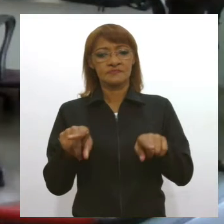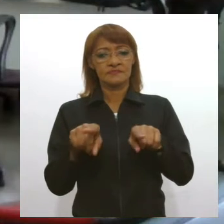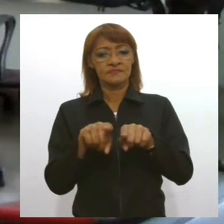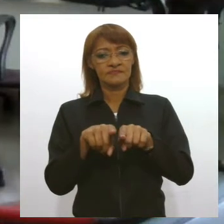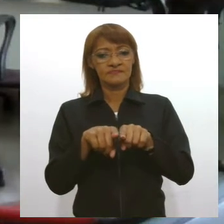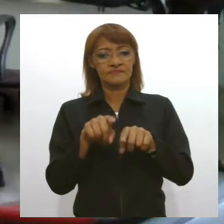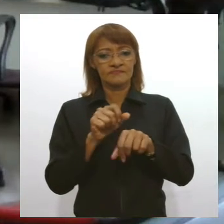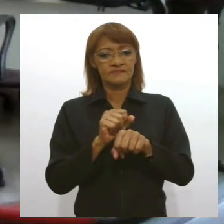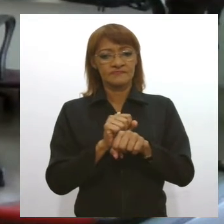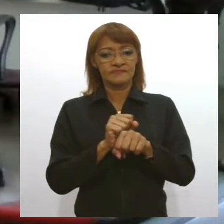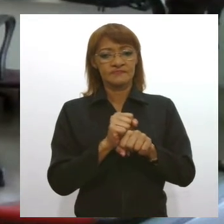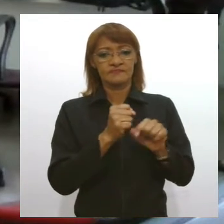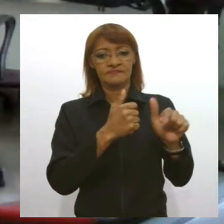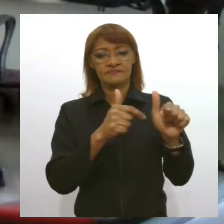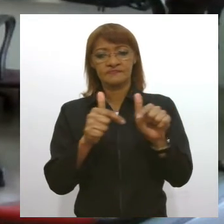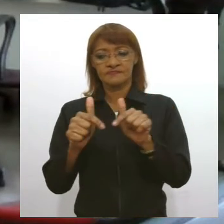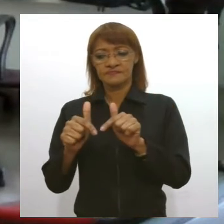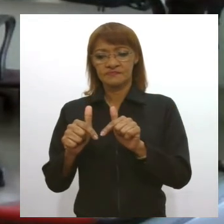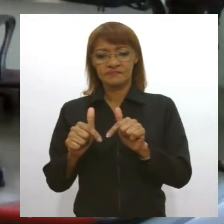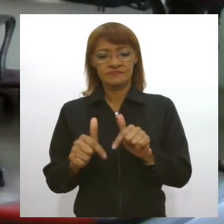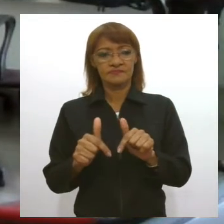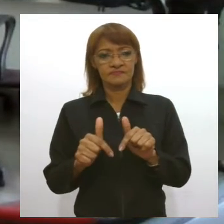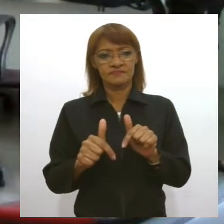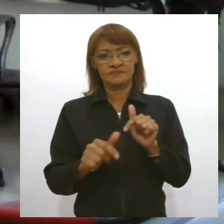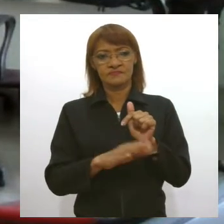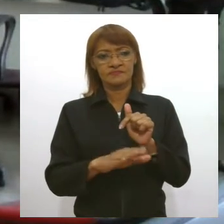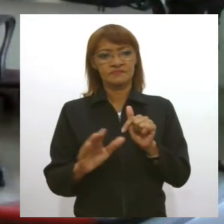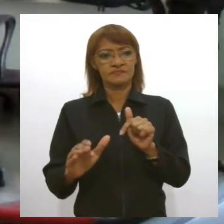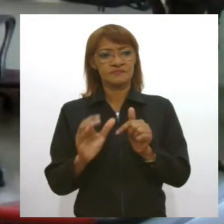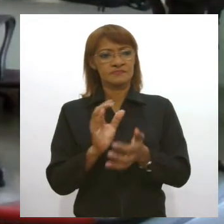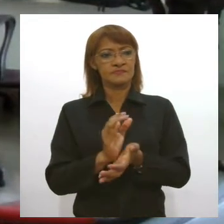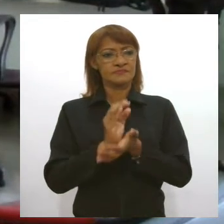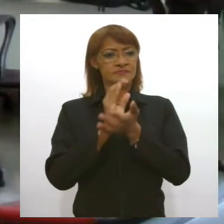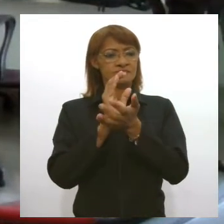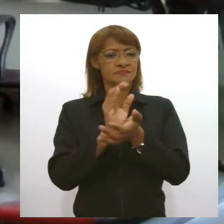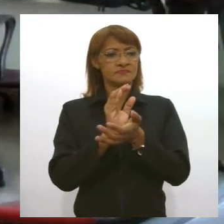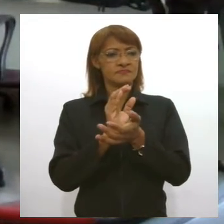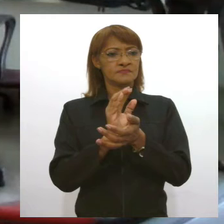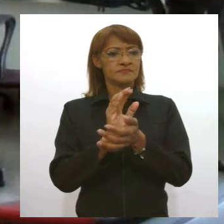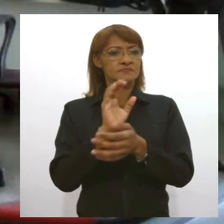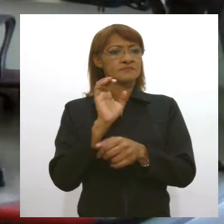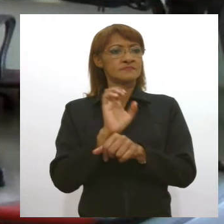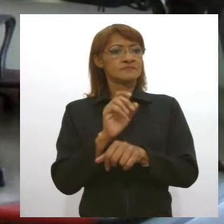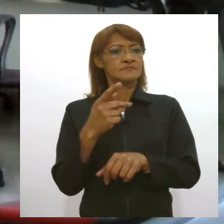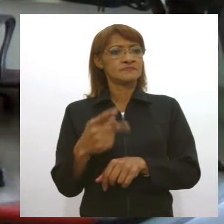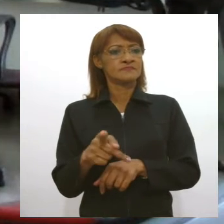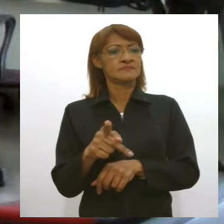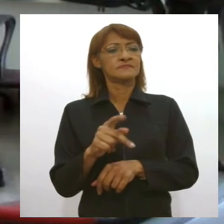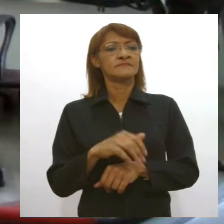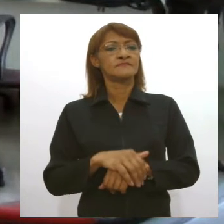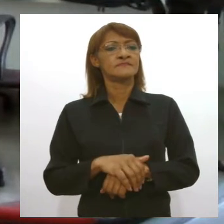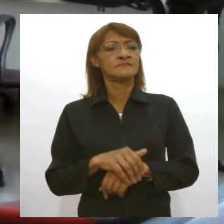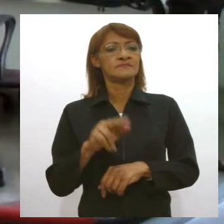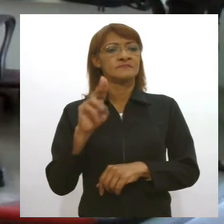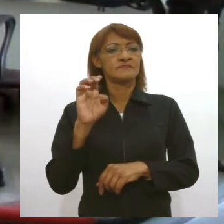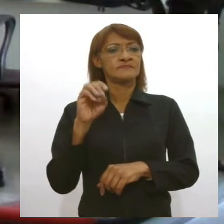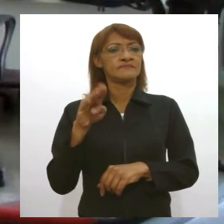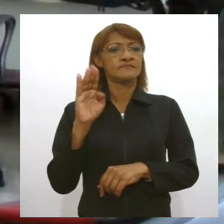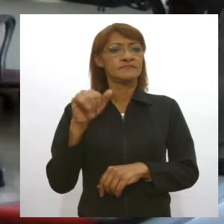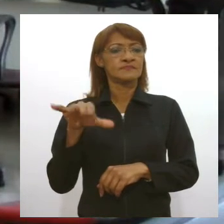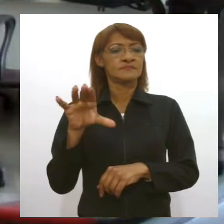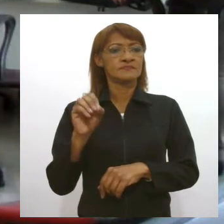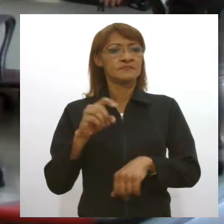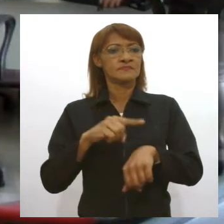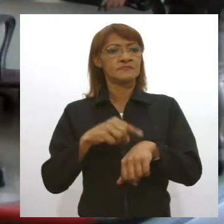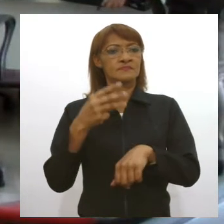Erradicação do Trabalho Infantil e também do Conselho Estadual dos Direitos da Criança e do Adolescente. O webinário terá início às 15h e